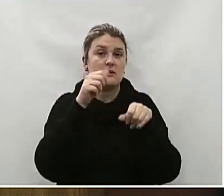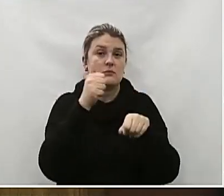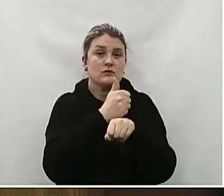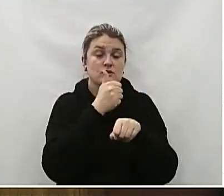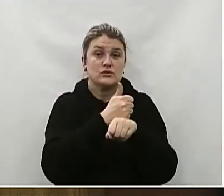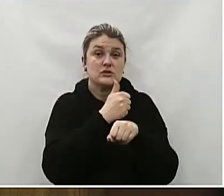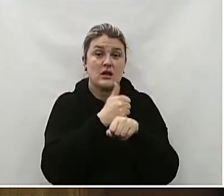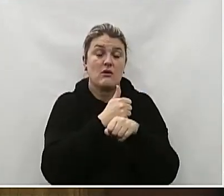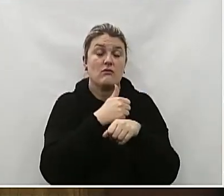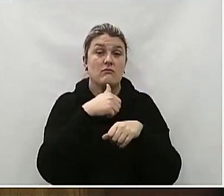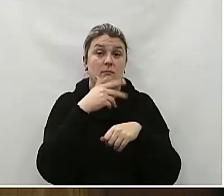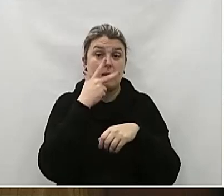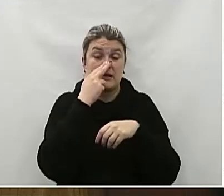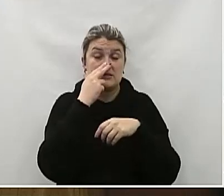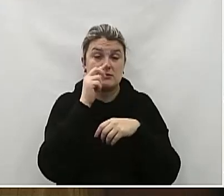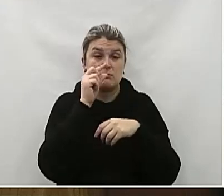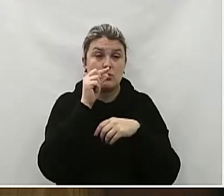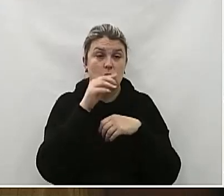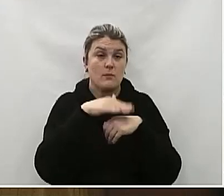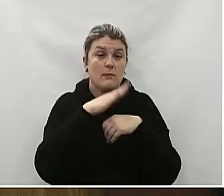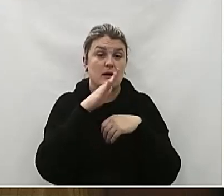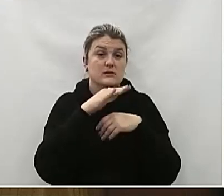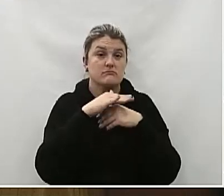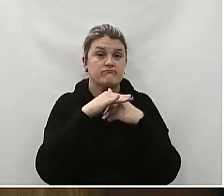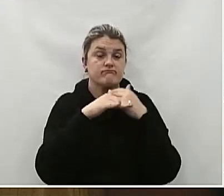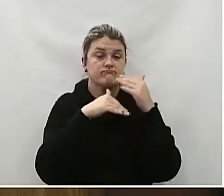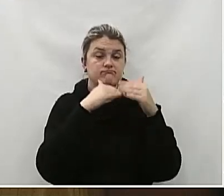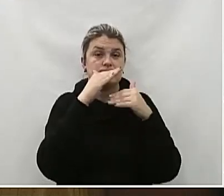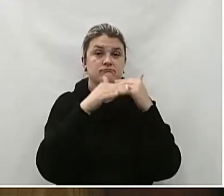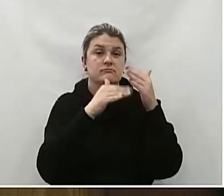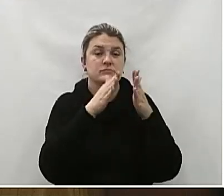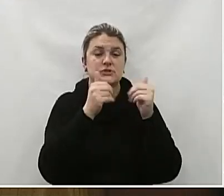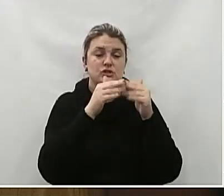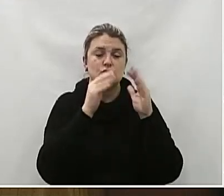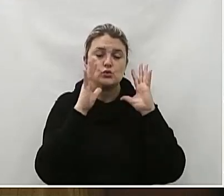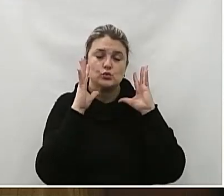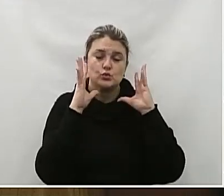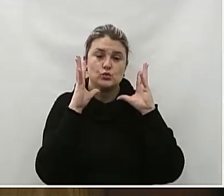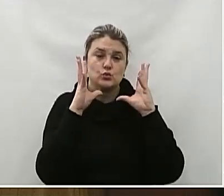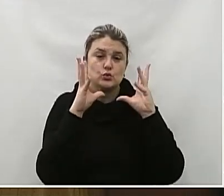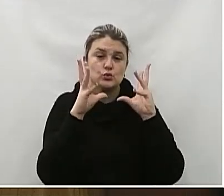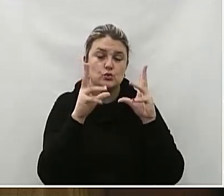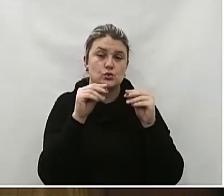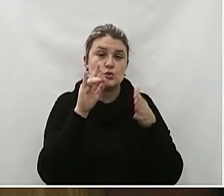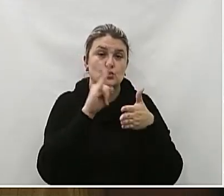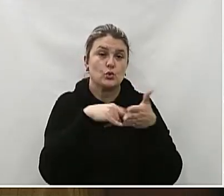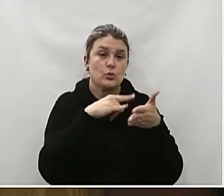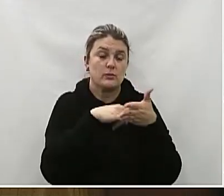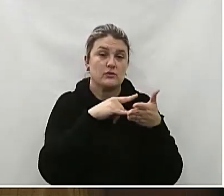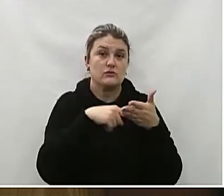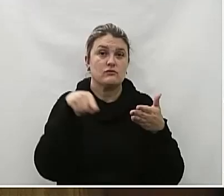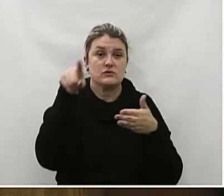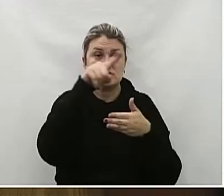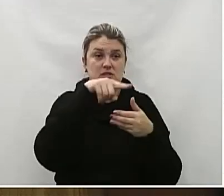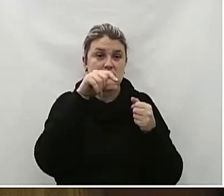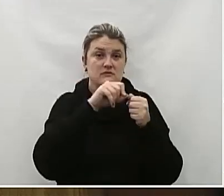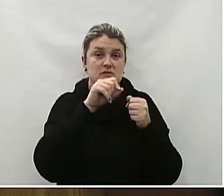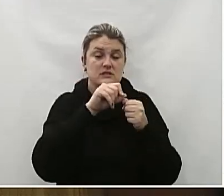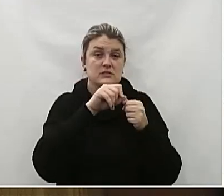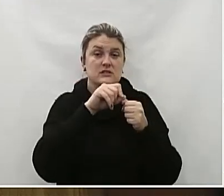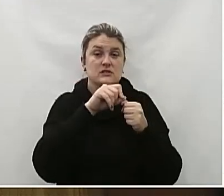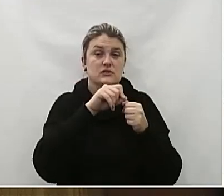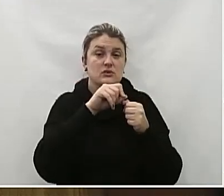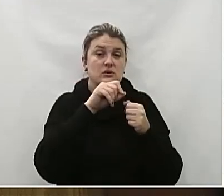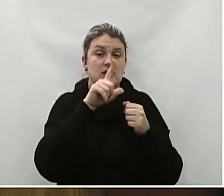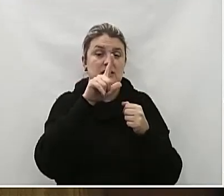Solicito Portanto Que seja disponibilizado Todos os documentos Relacionados Ao processo De licitação Da reforma Da ponta Do Rio